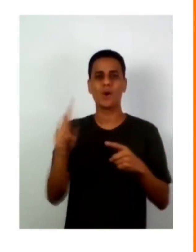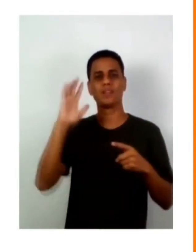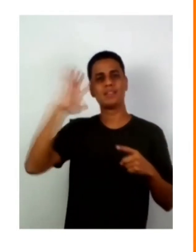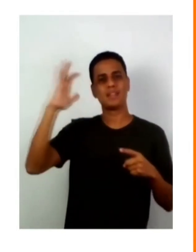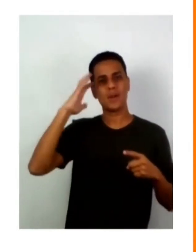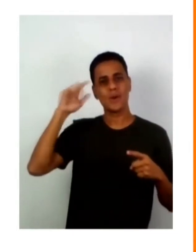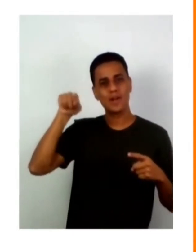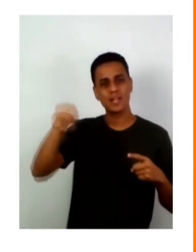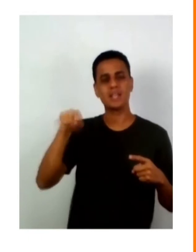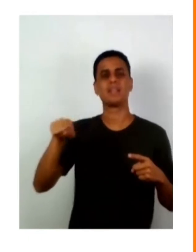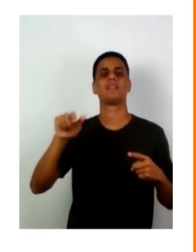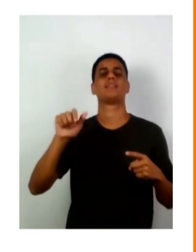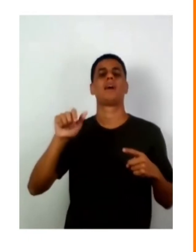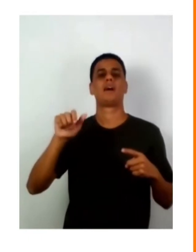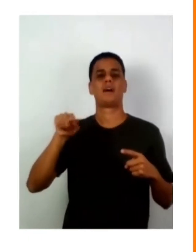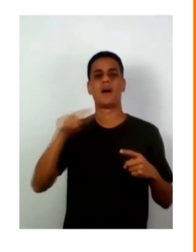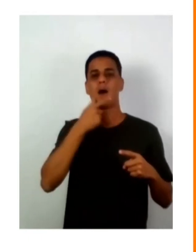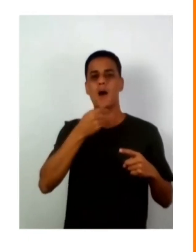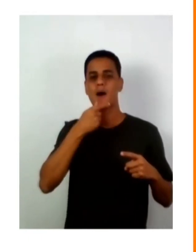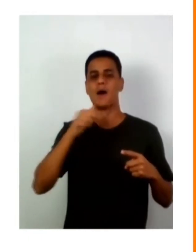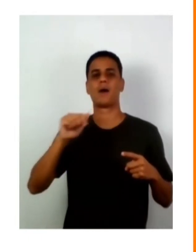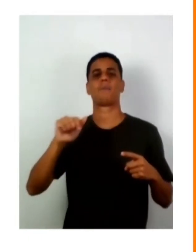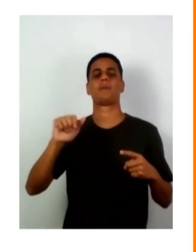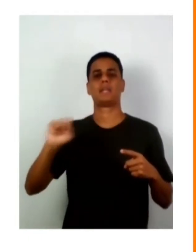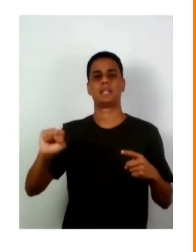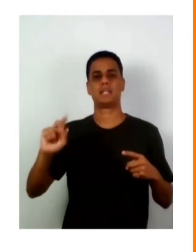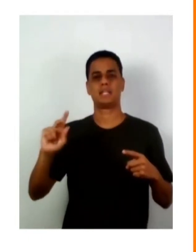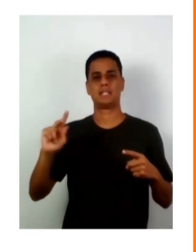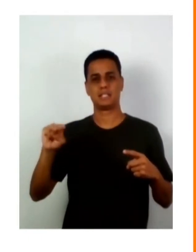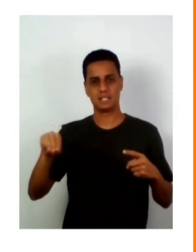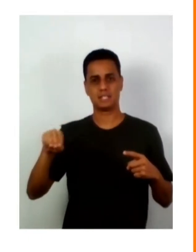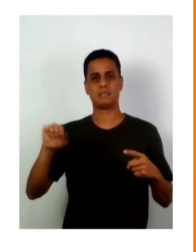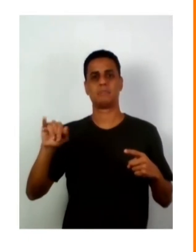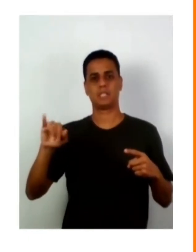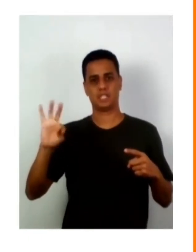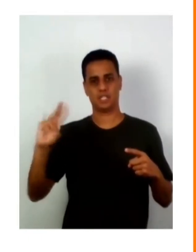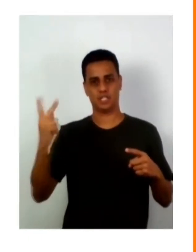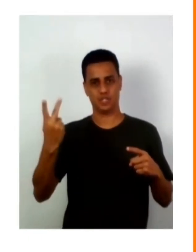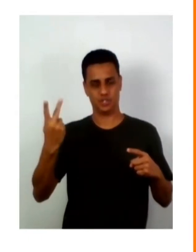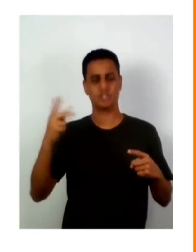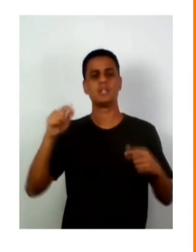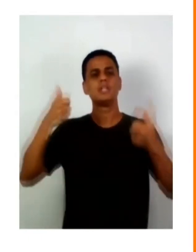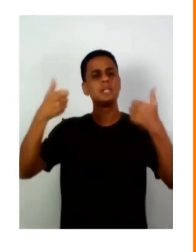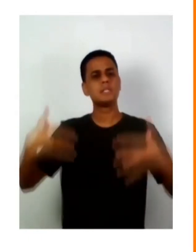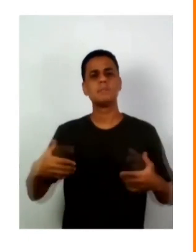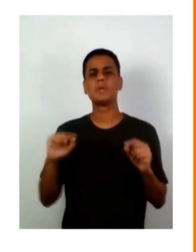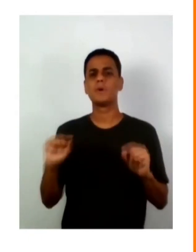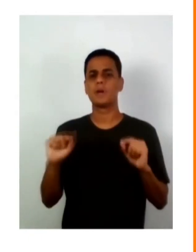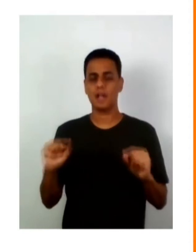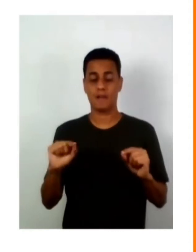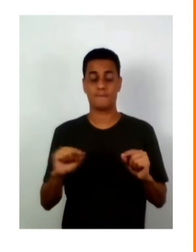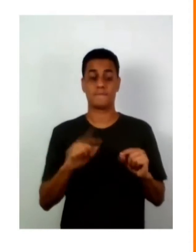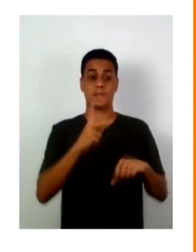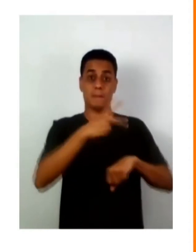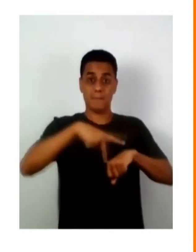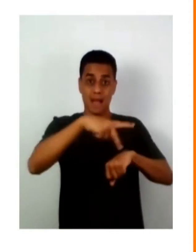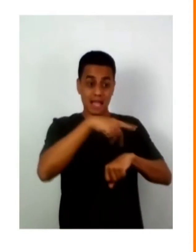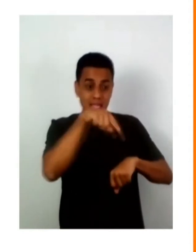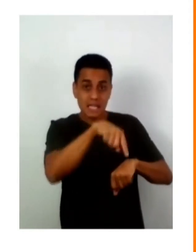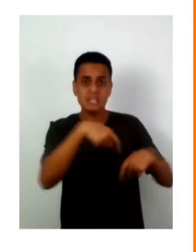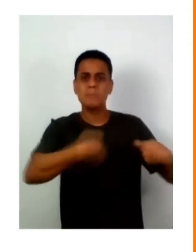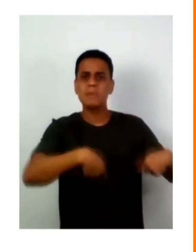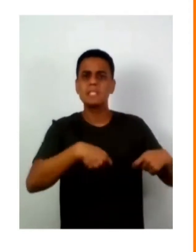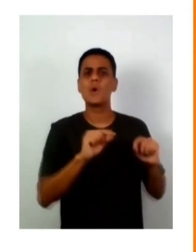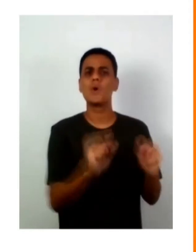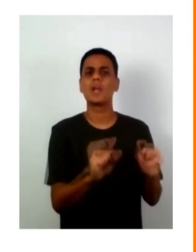teoria de Adams e Smith sobre a teoria de mãos visíveis, e o que nós dizemos é que os cidadãos são